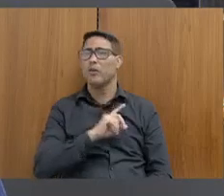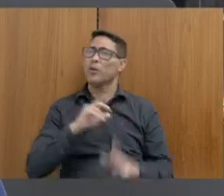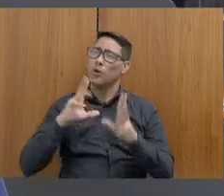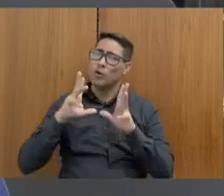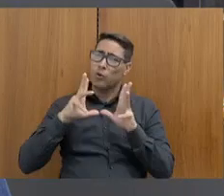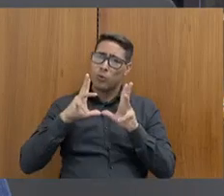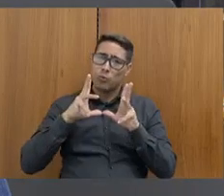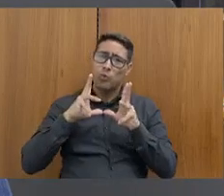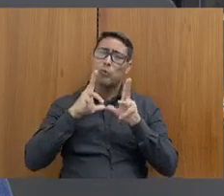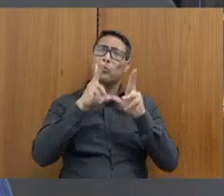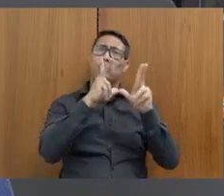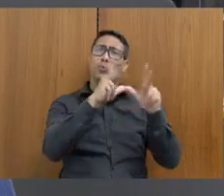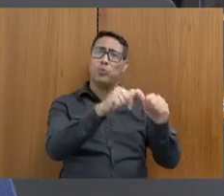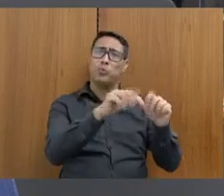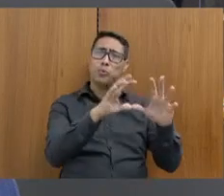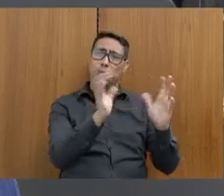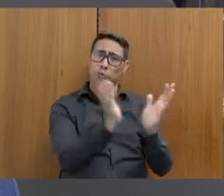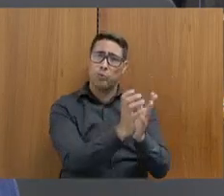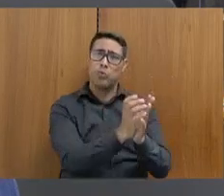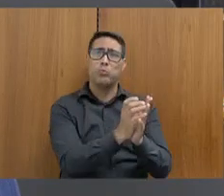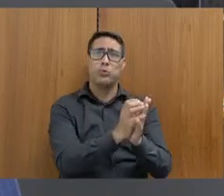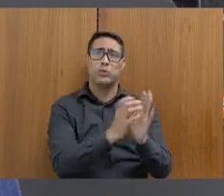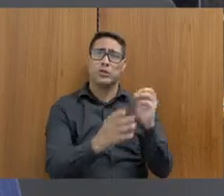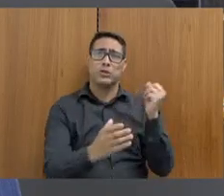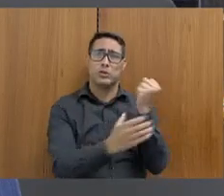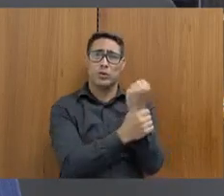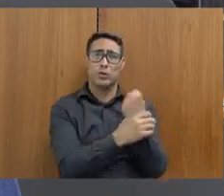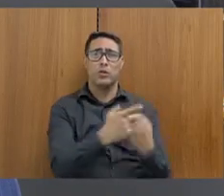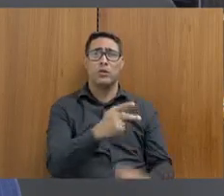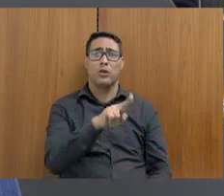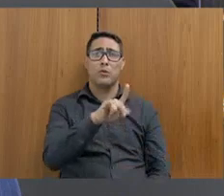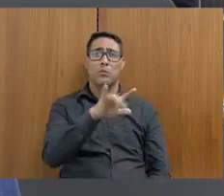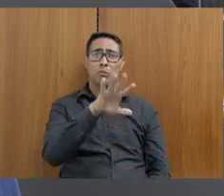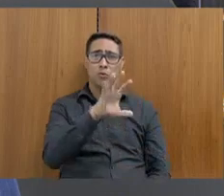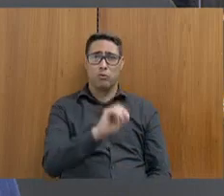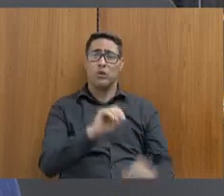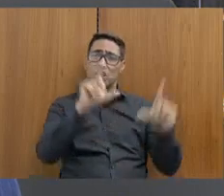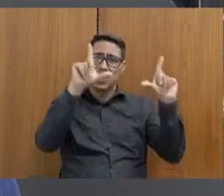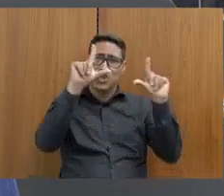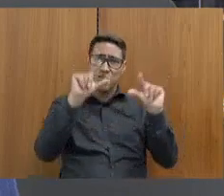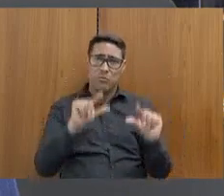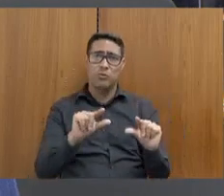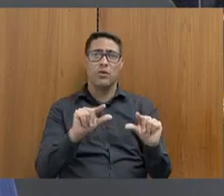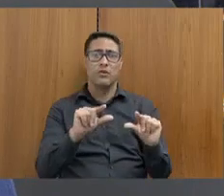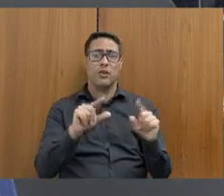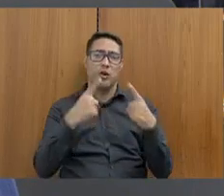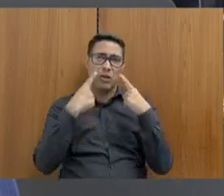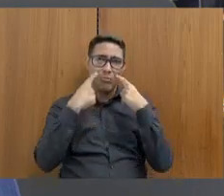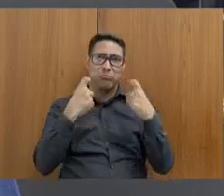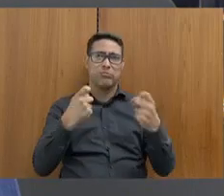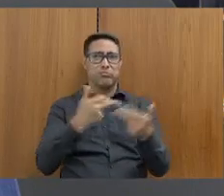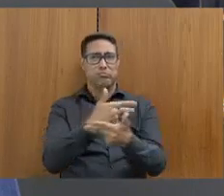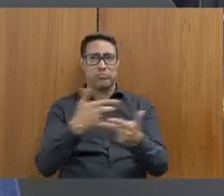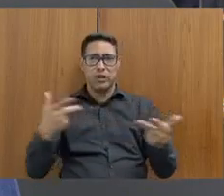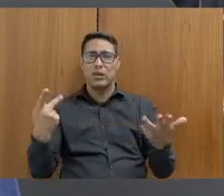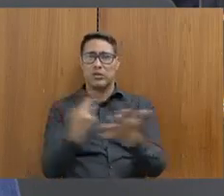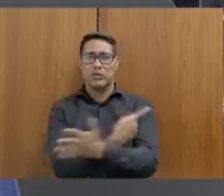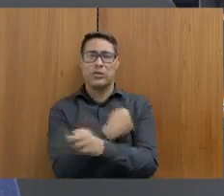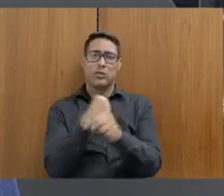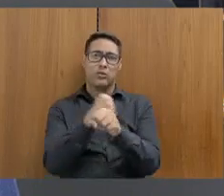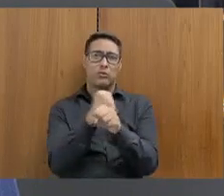Forças de Segurança Pública pelos avanços e a redução na criminalidade de uma maneira geral que tem acontecido nos últimos anos.